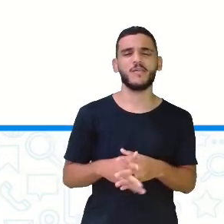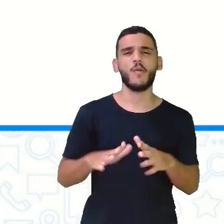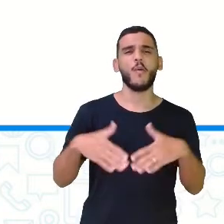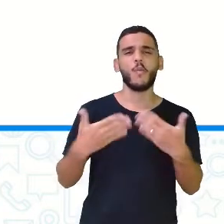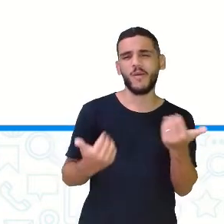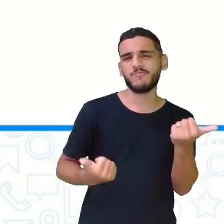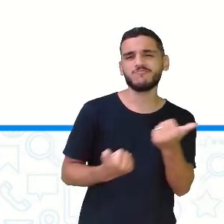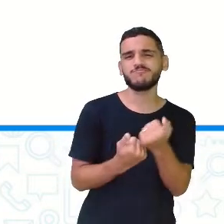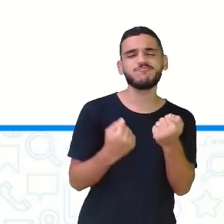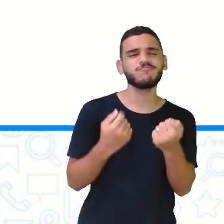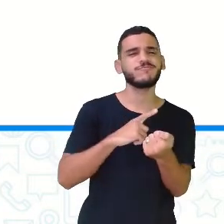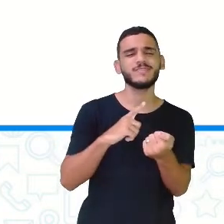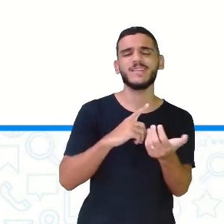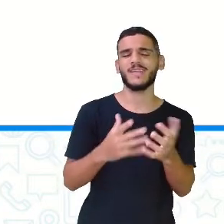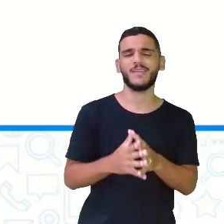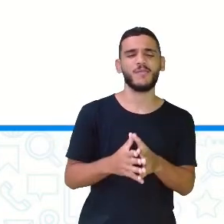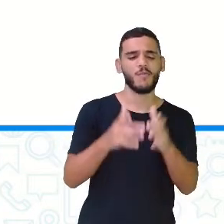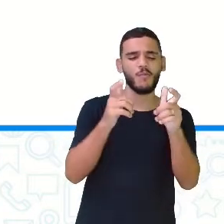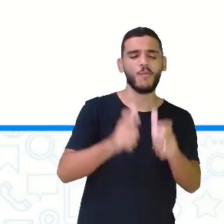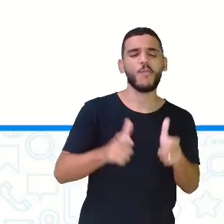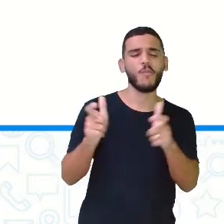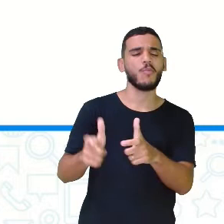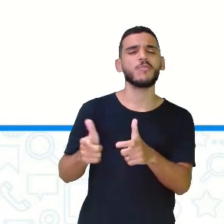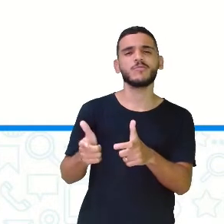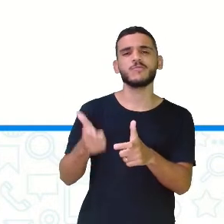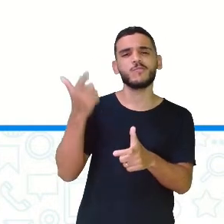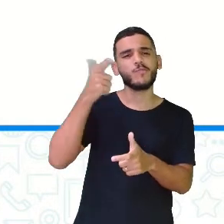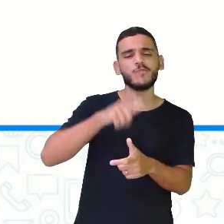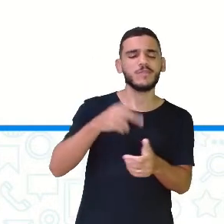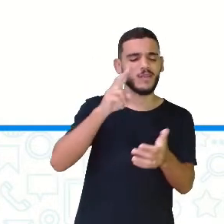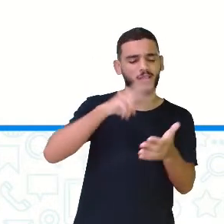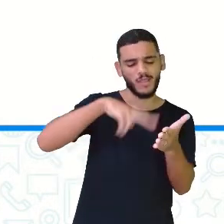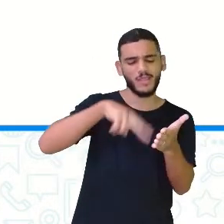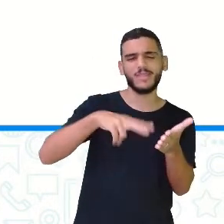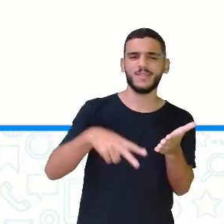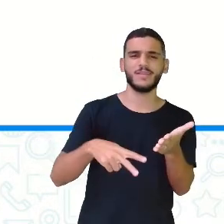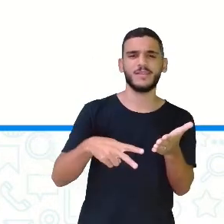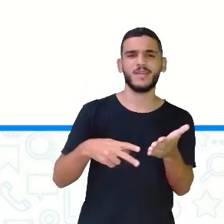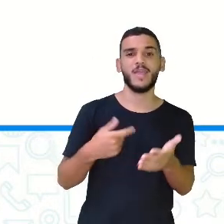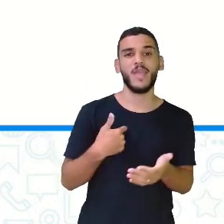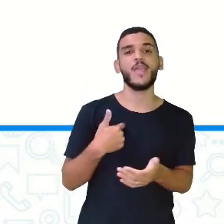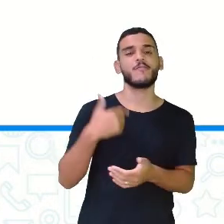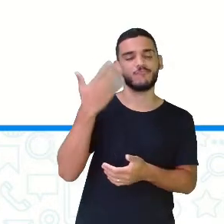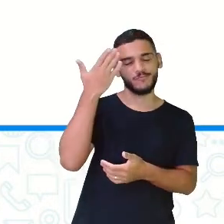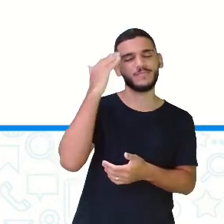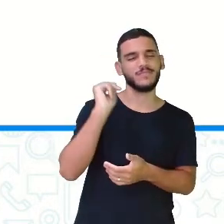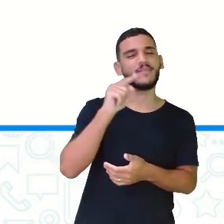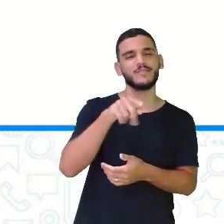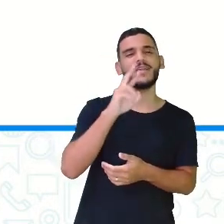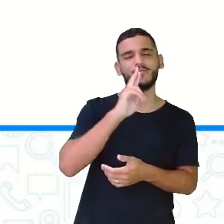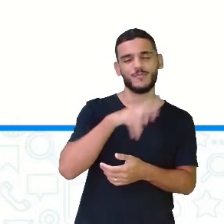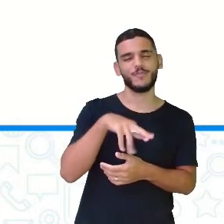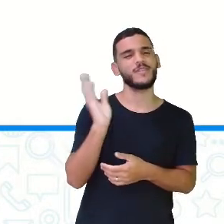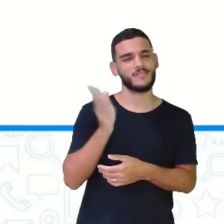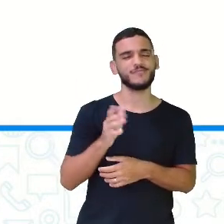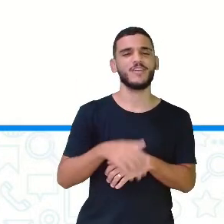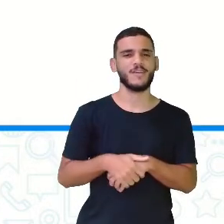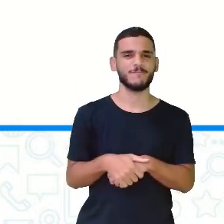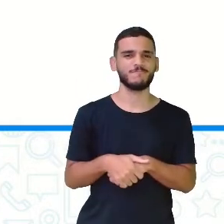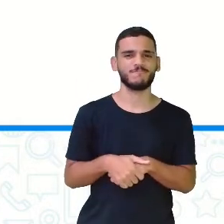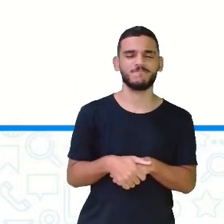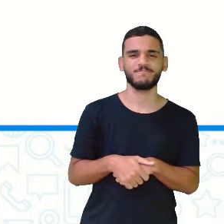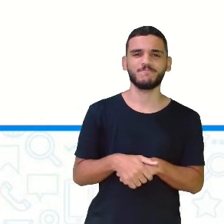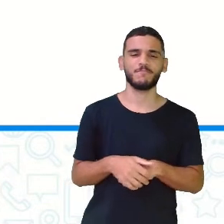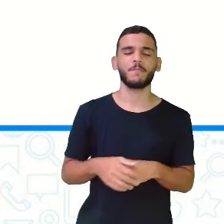suporte? Onde tem leitura? Eu tenho certeza que você já disse aí onde você pode encontrar a leitura.